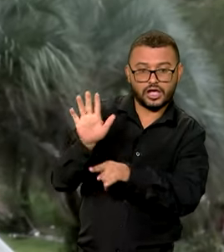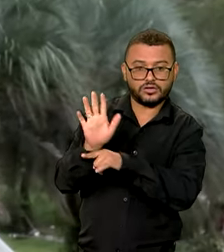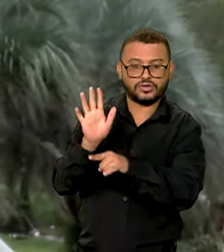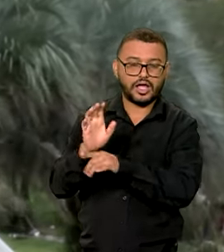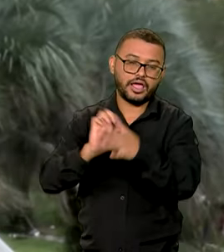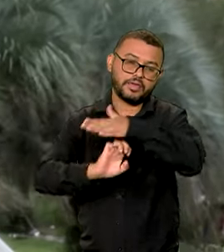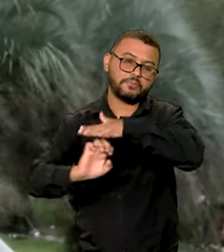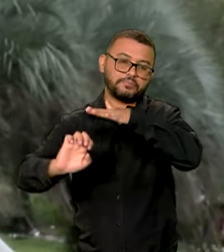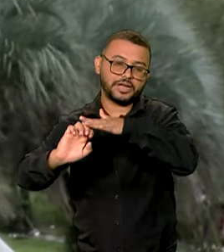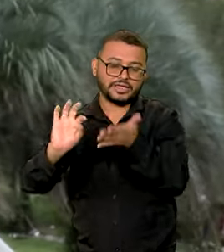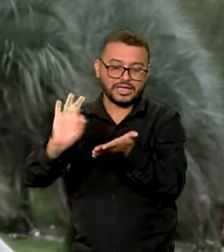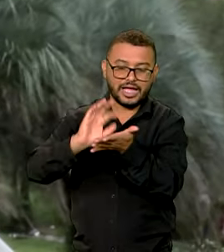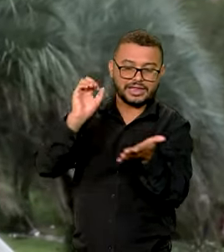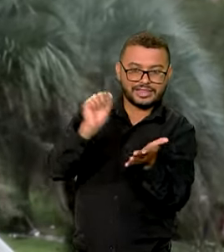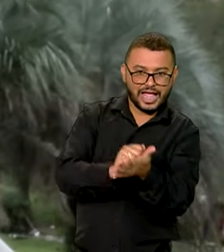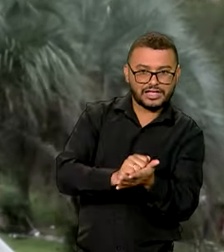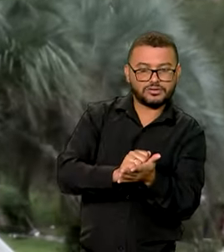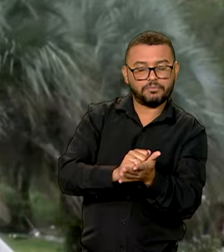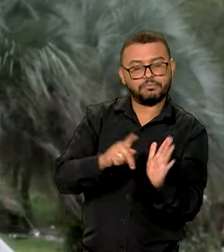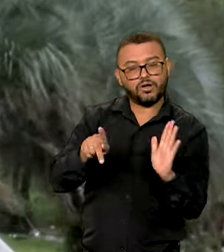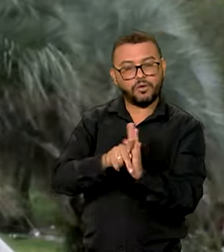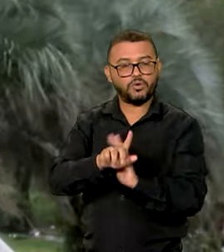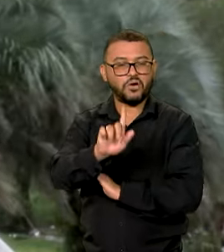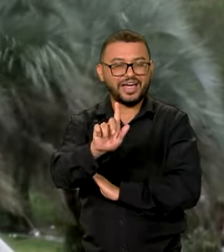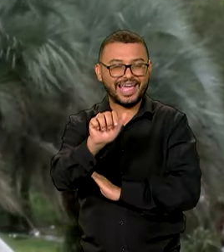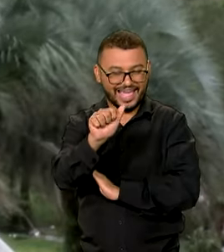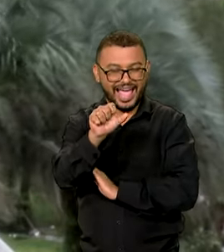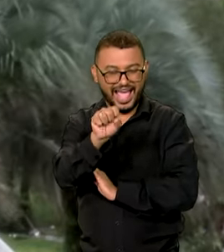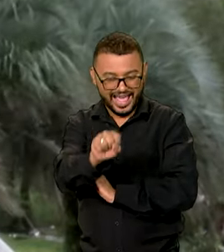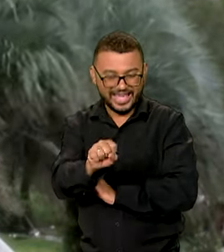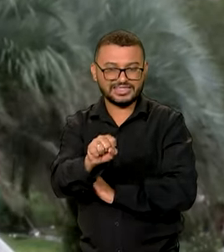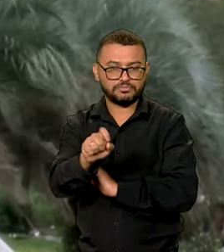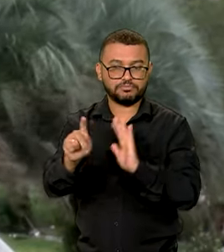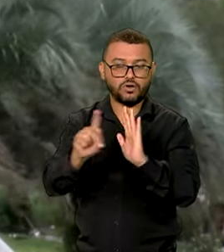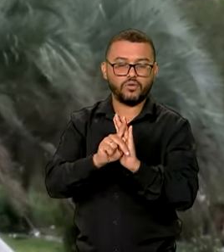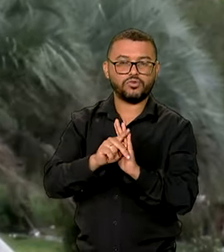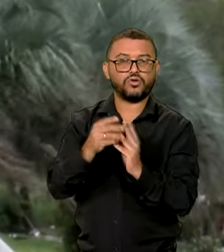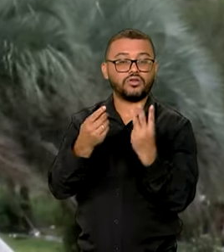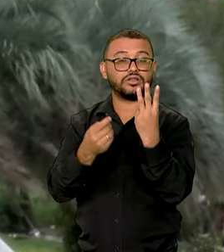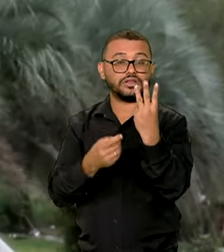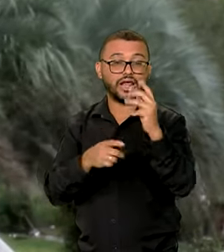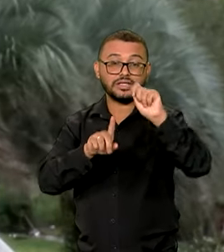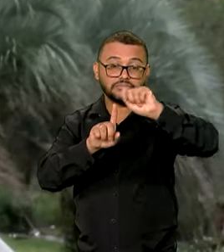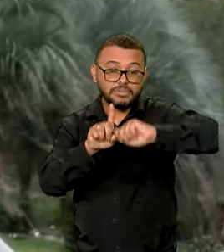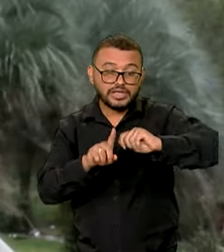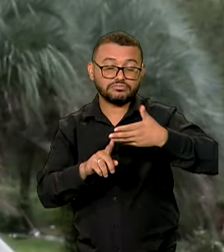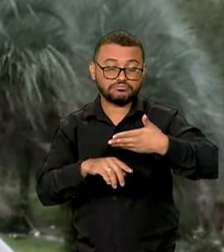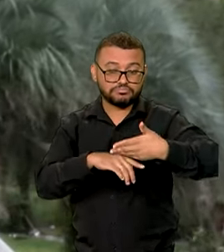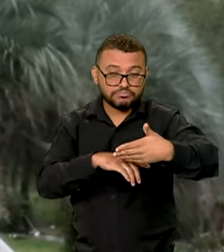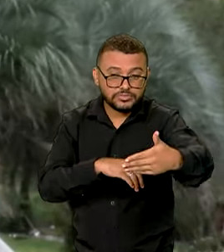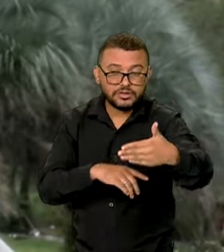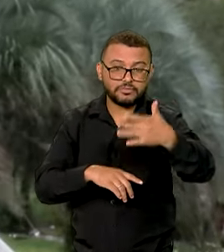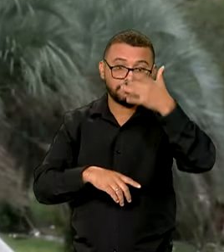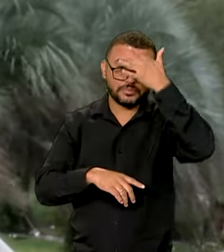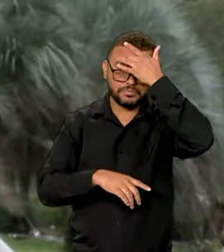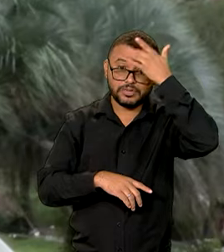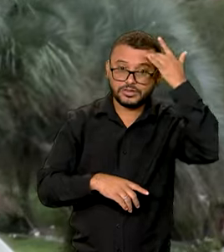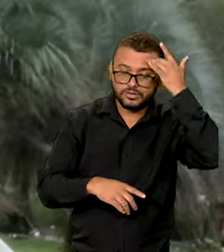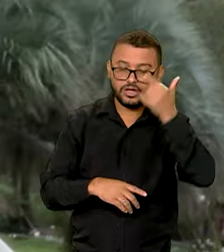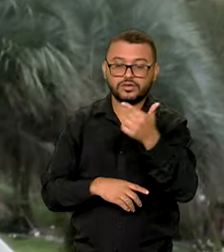associadas ao Sindigás garantiram o fornecimento de gás por três meses para todas as